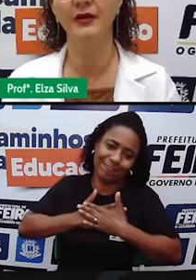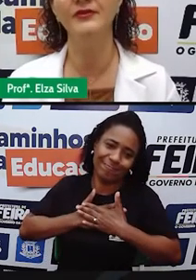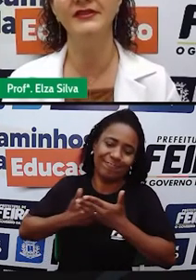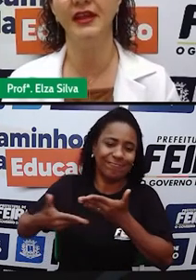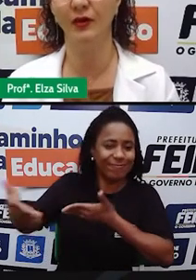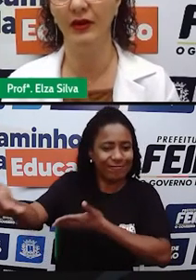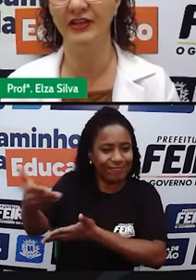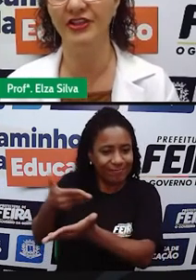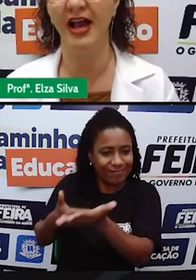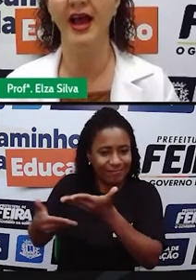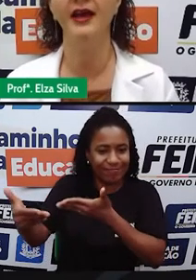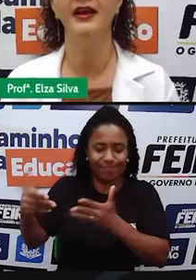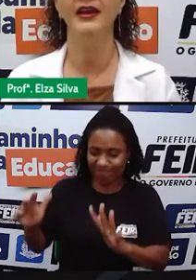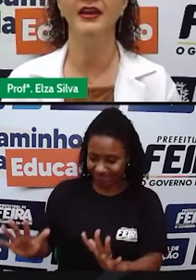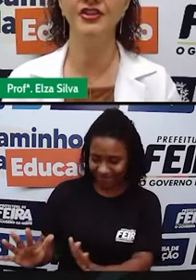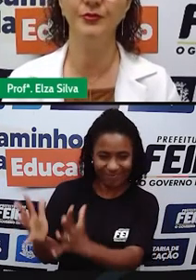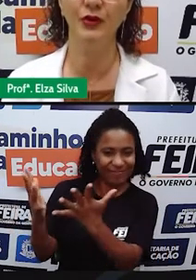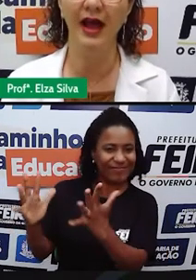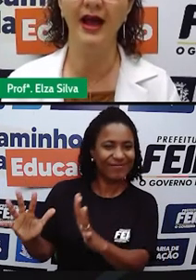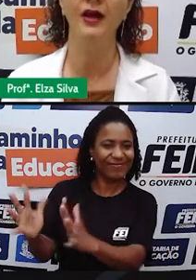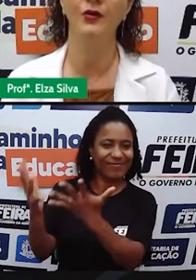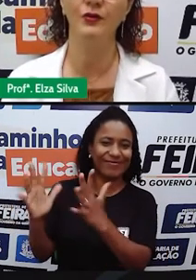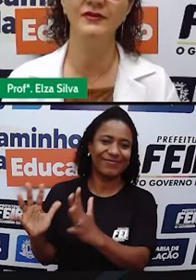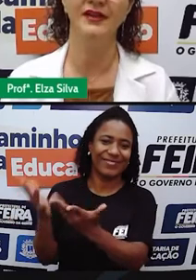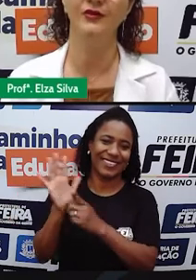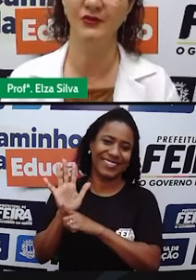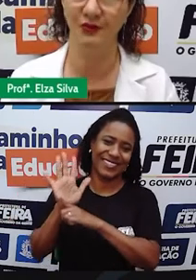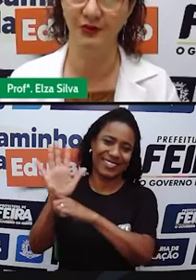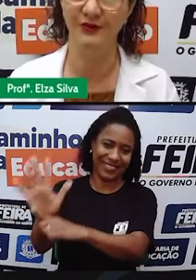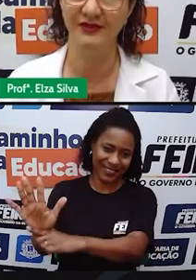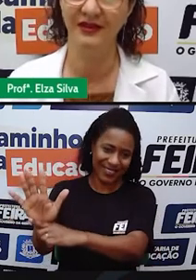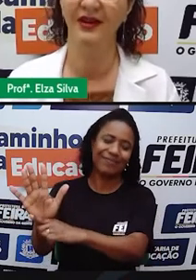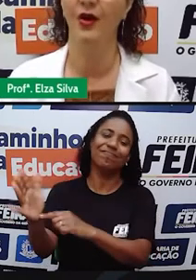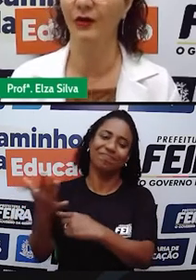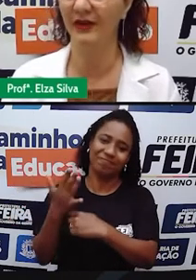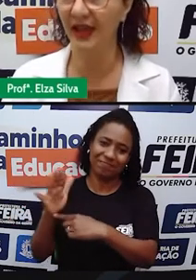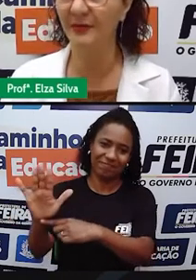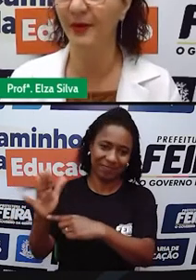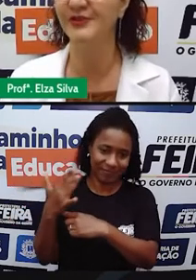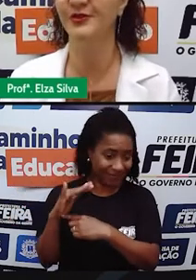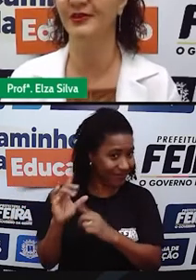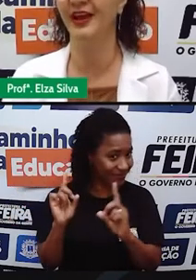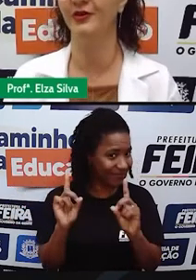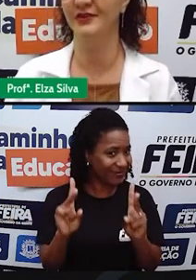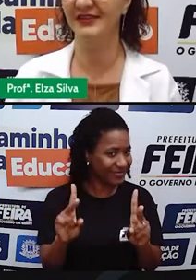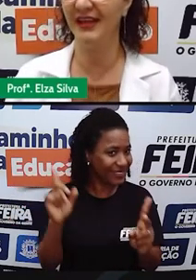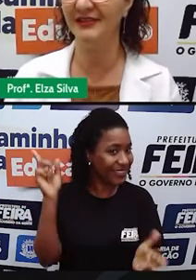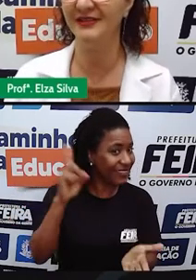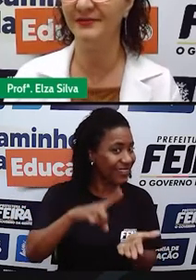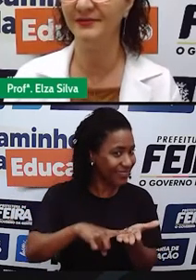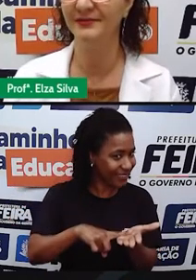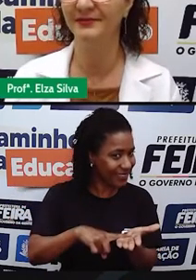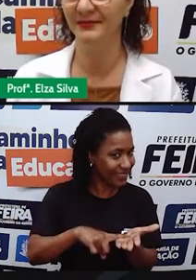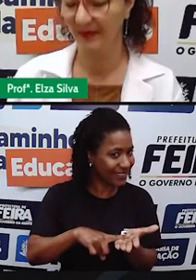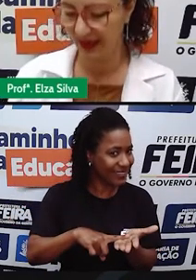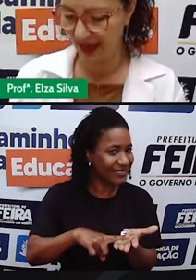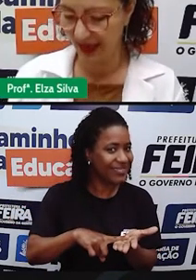Vamos encorajar e estimular uns aos outros. Ok? Posso contar com vocês?